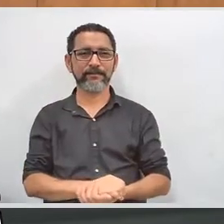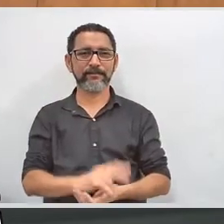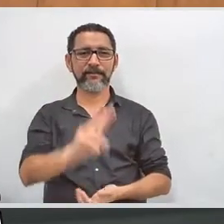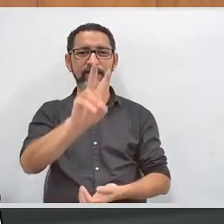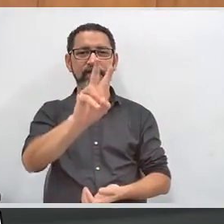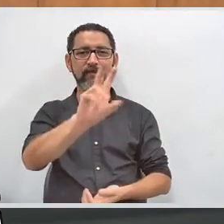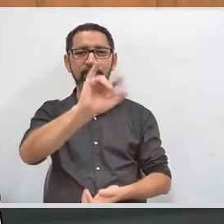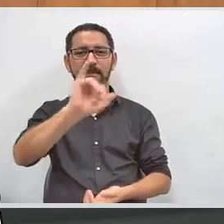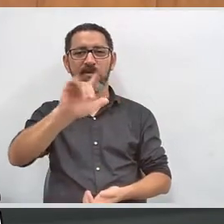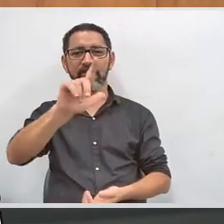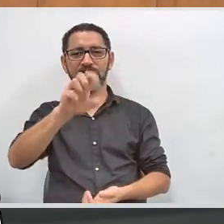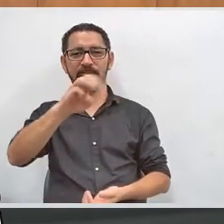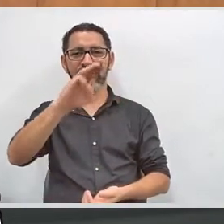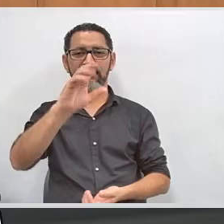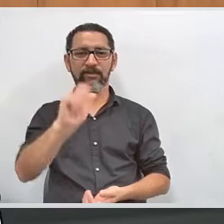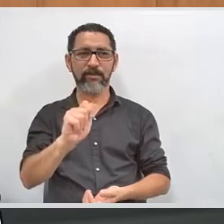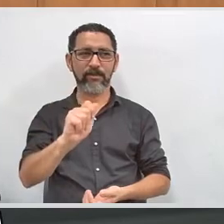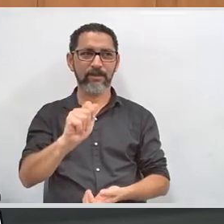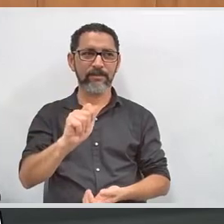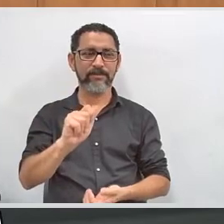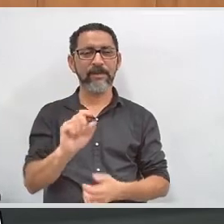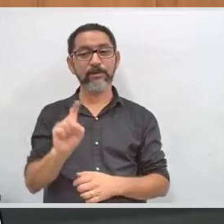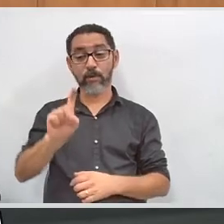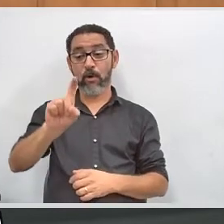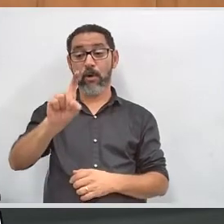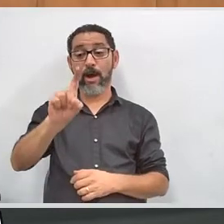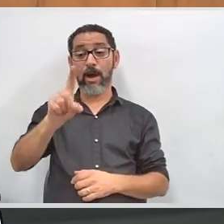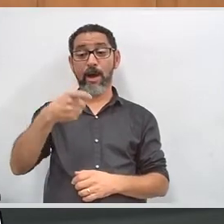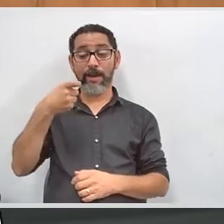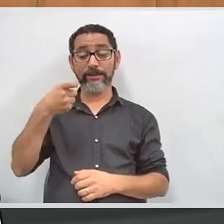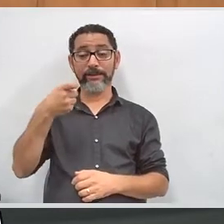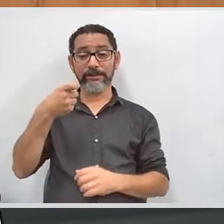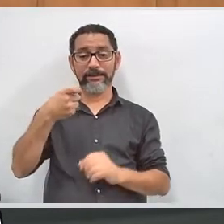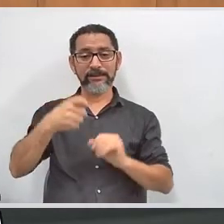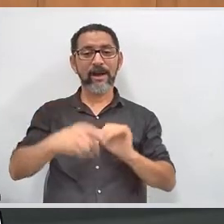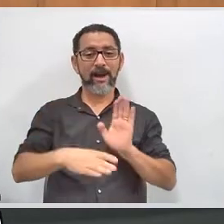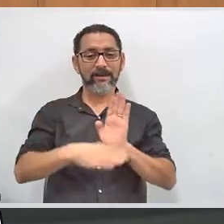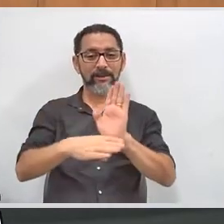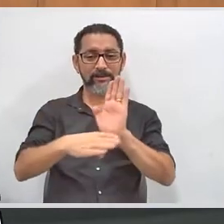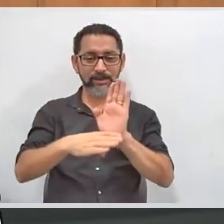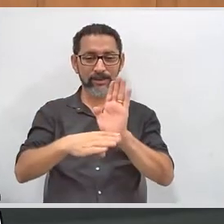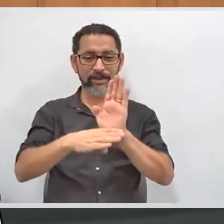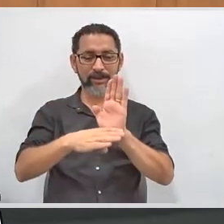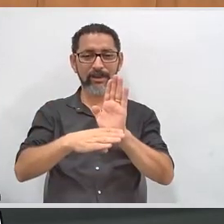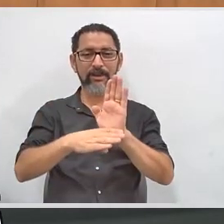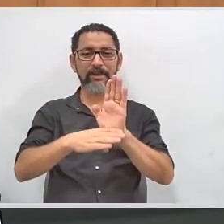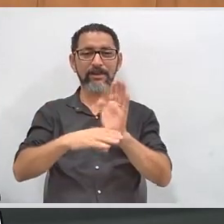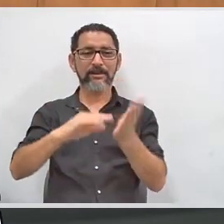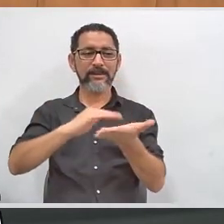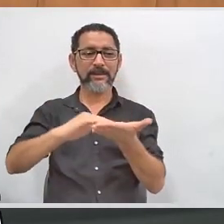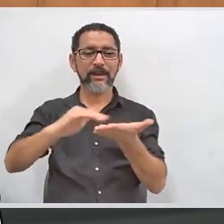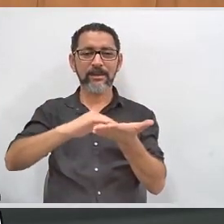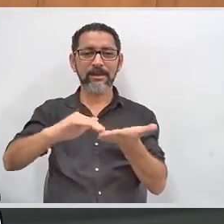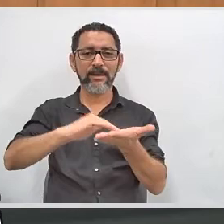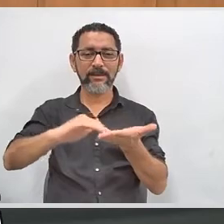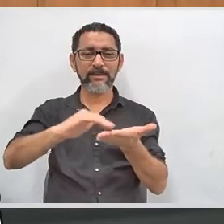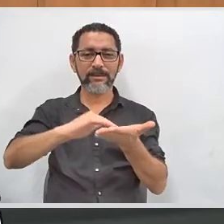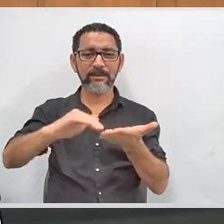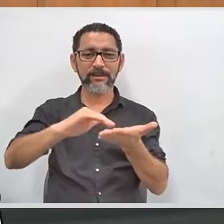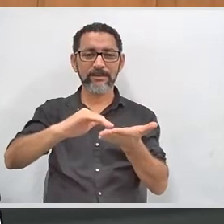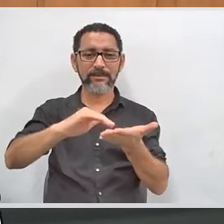Dona Vilma, é com a senhora. Eu sou ex-assessora de Educação Especial da Secretaria de Educação.